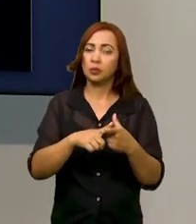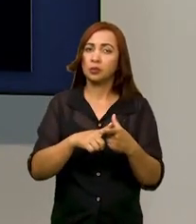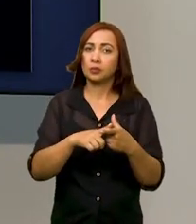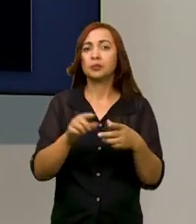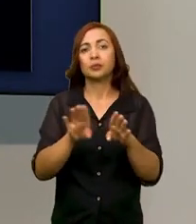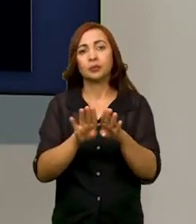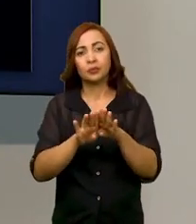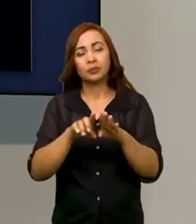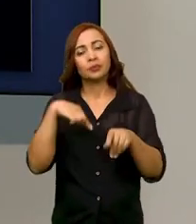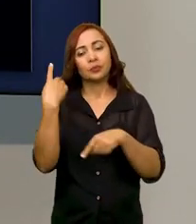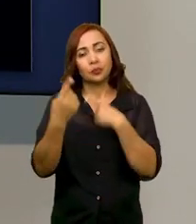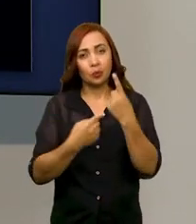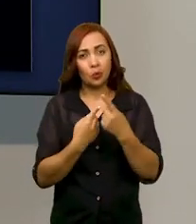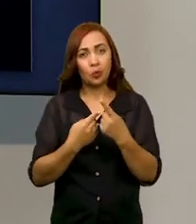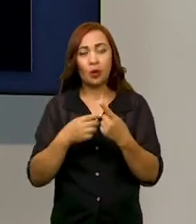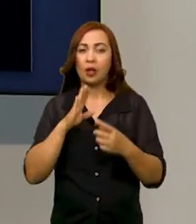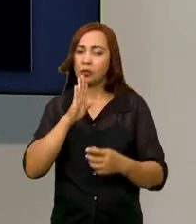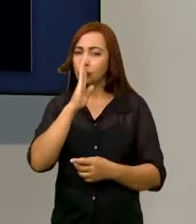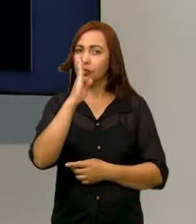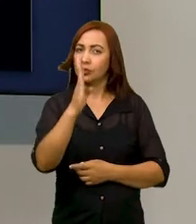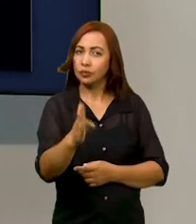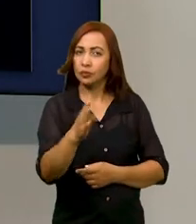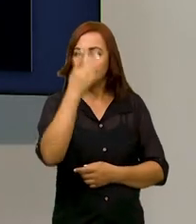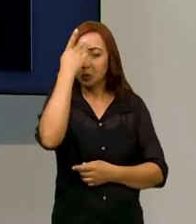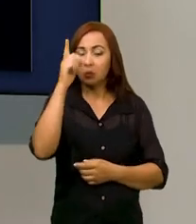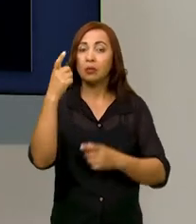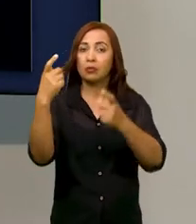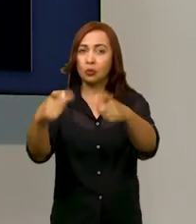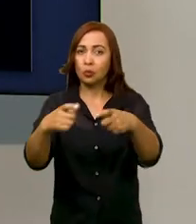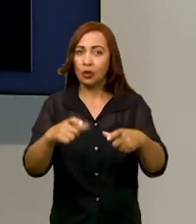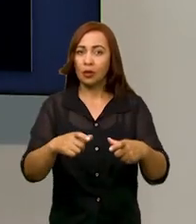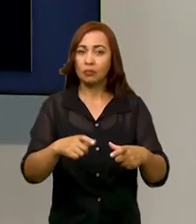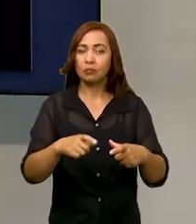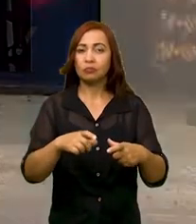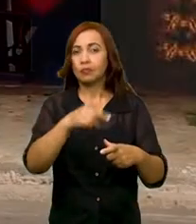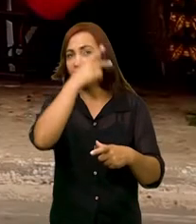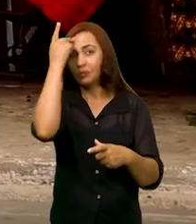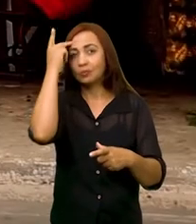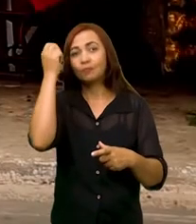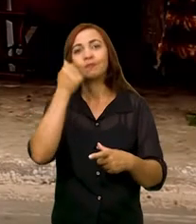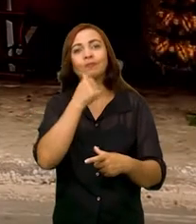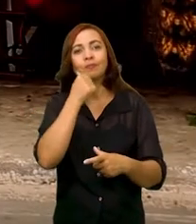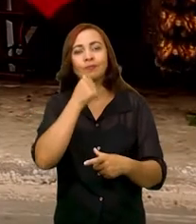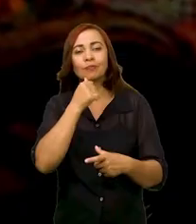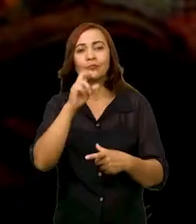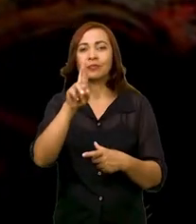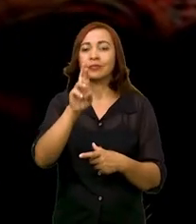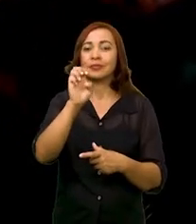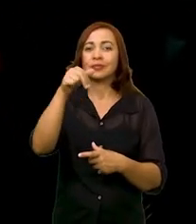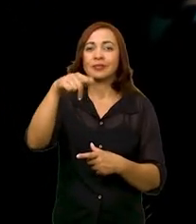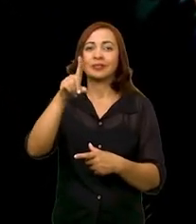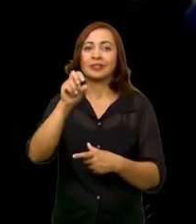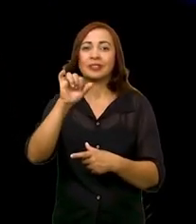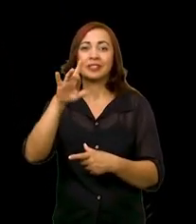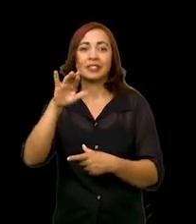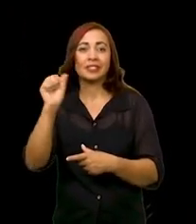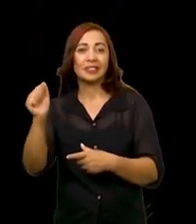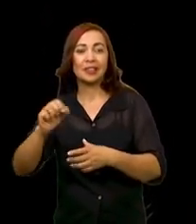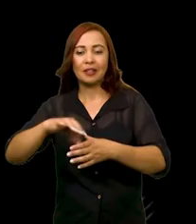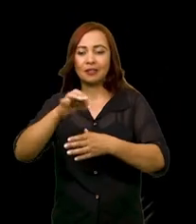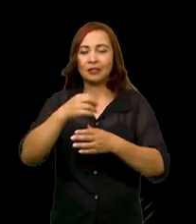nós vamos diretamente para o local onde as rendeiras vendem os seus produtos,